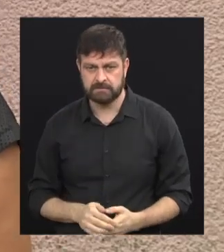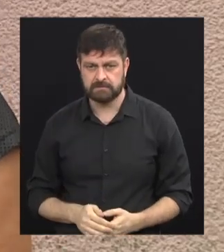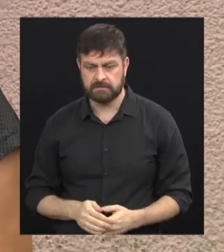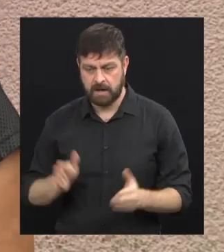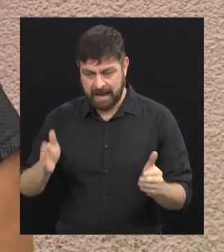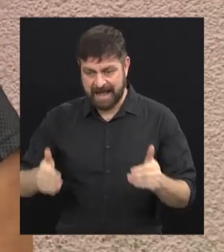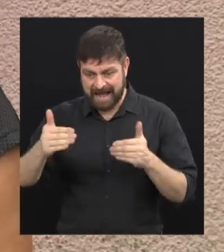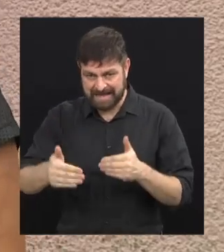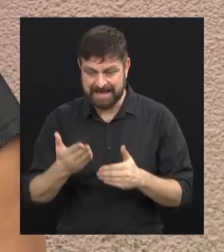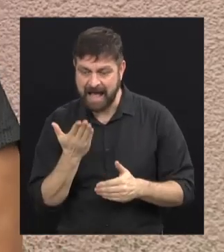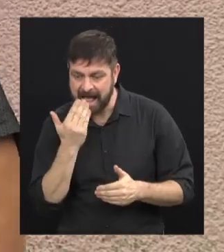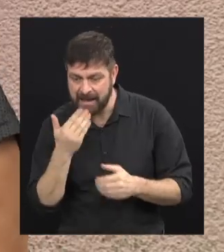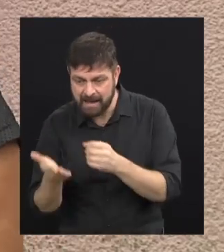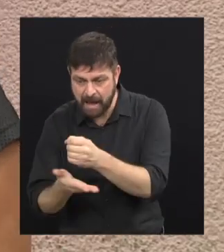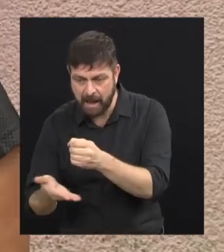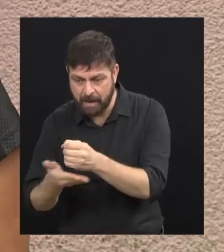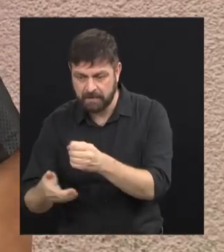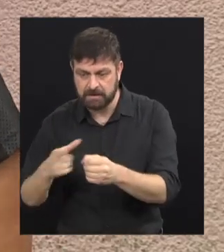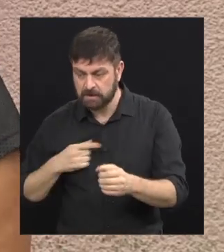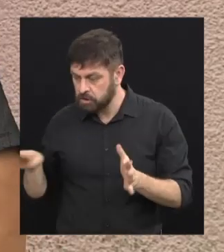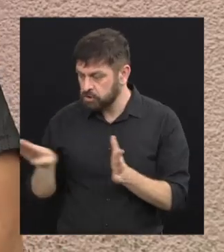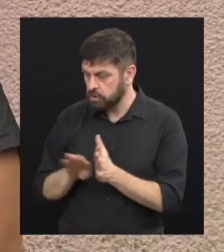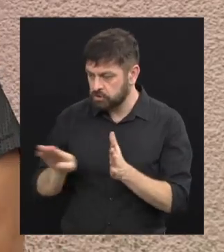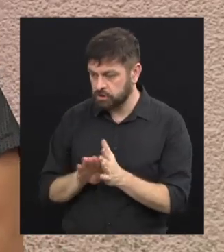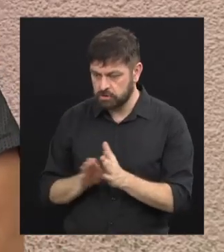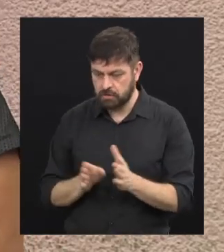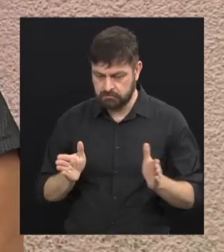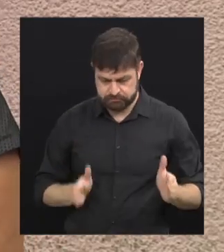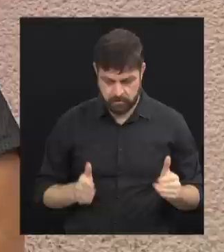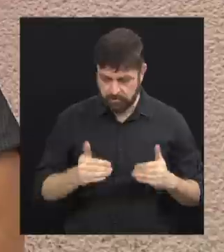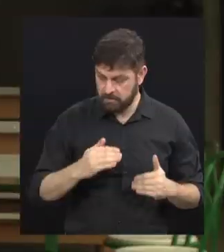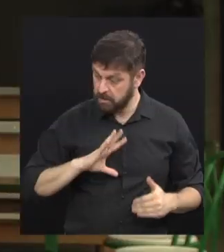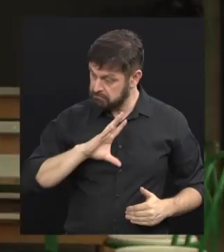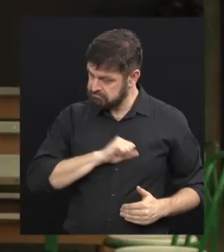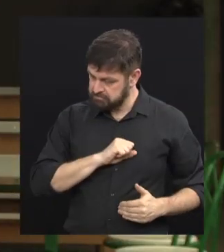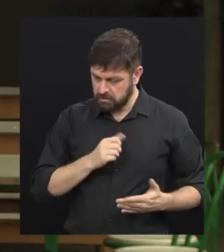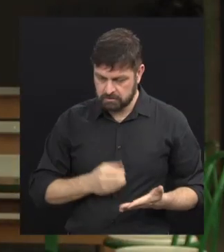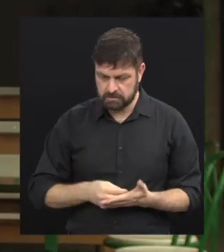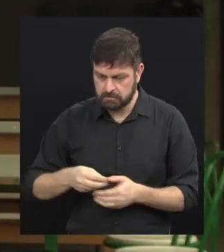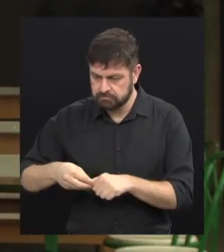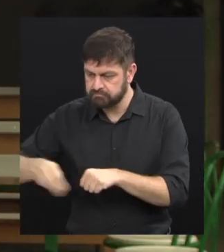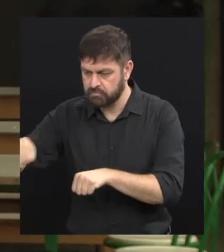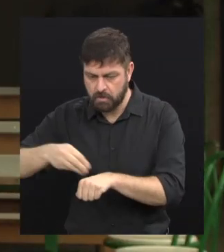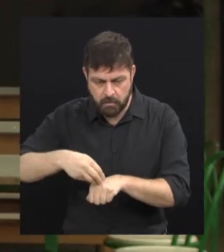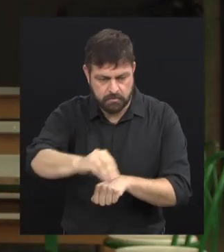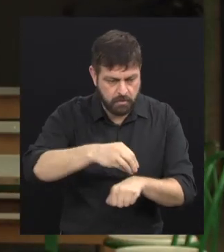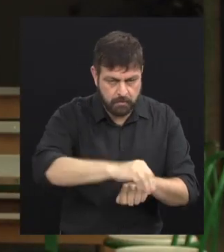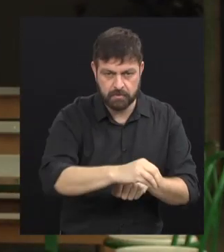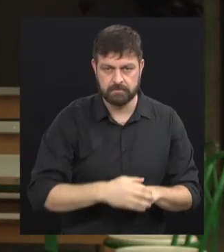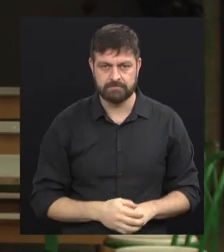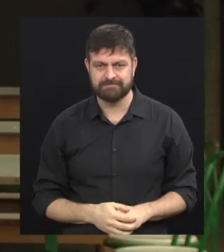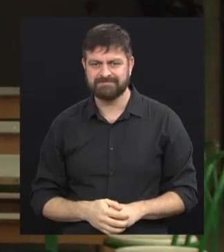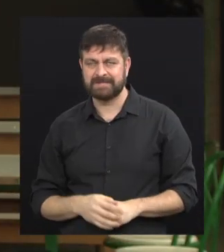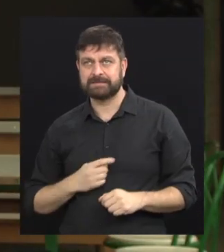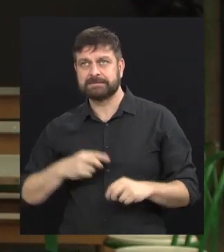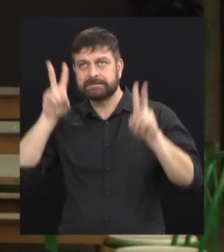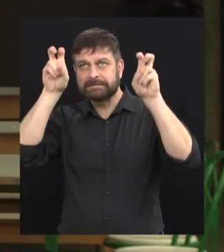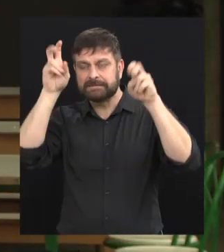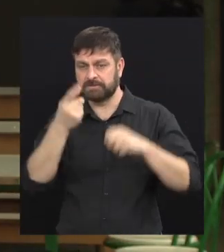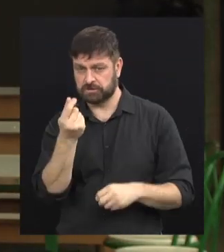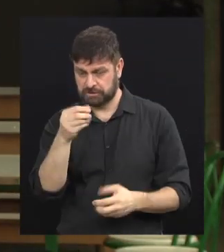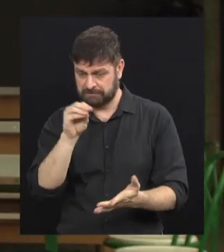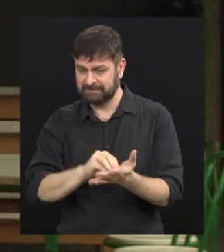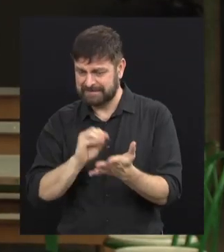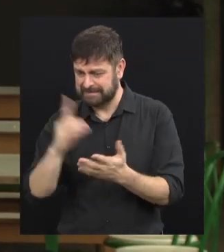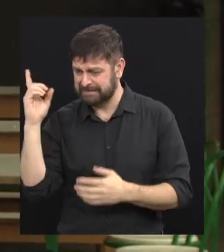cestas básicas vieram até nós e foram muito bem recebidos. Maria Alissa, a gente falou um pouco dessa questão financeira, que foi dificuldade